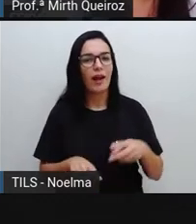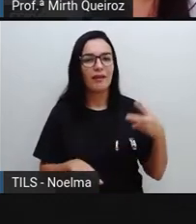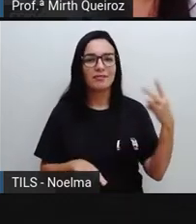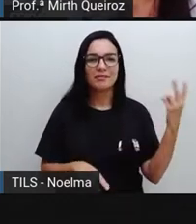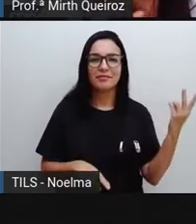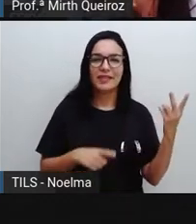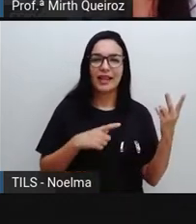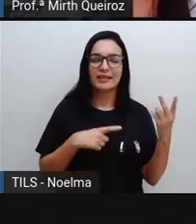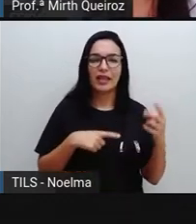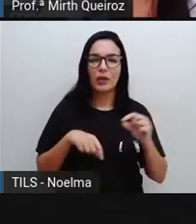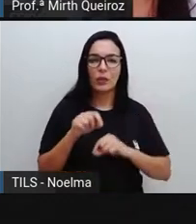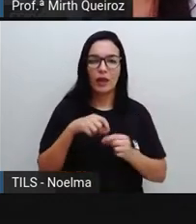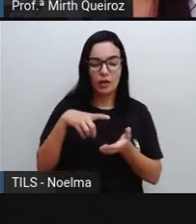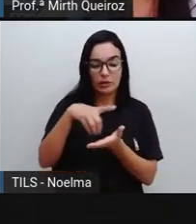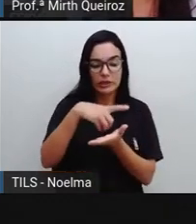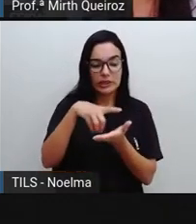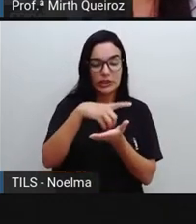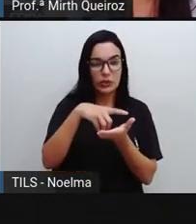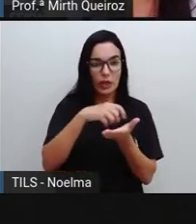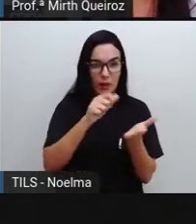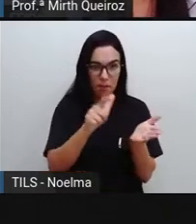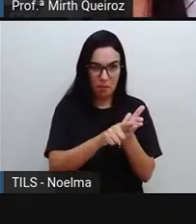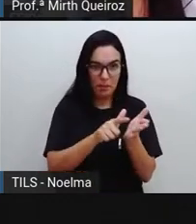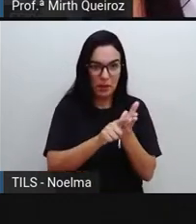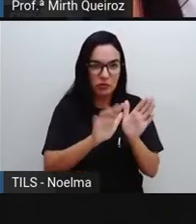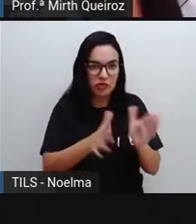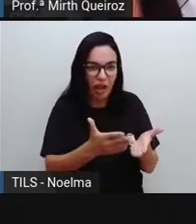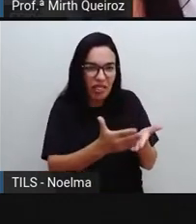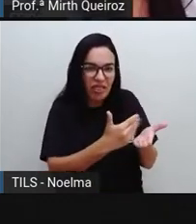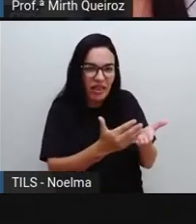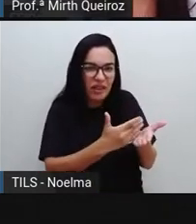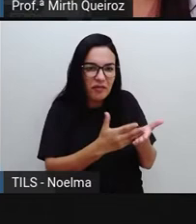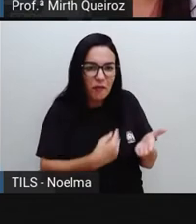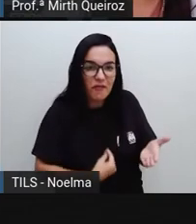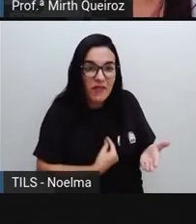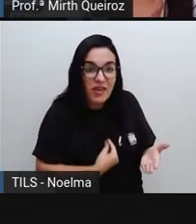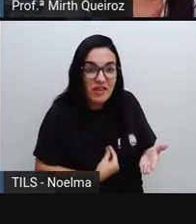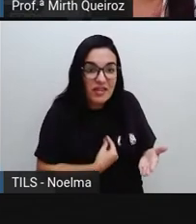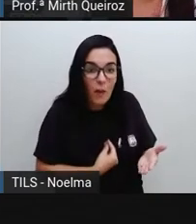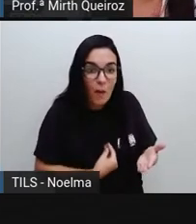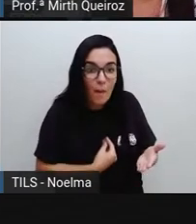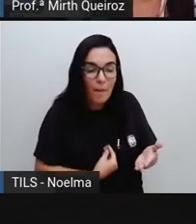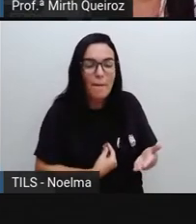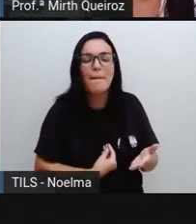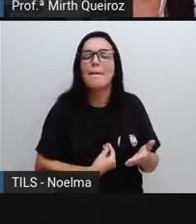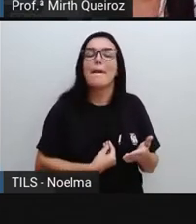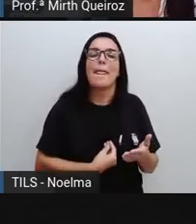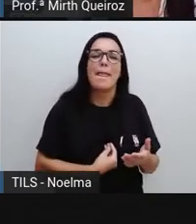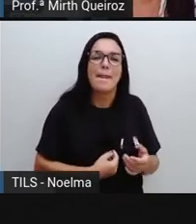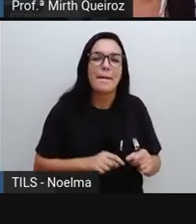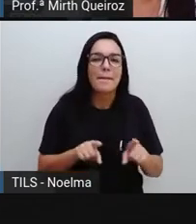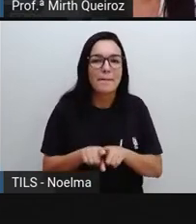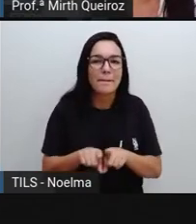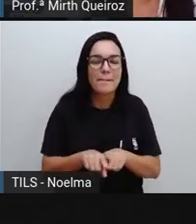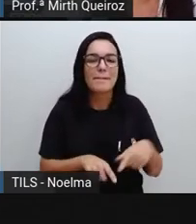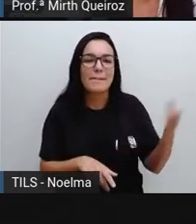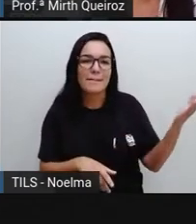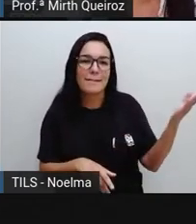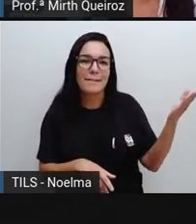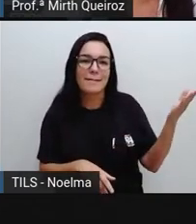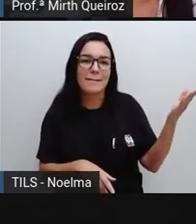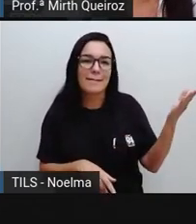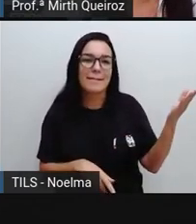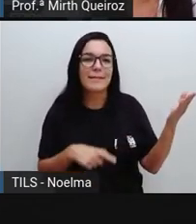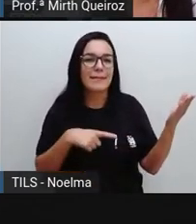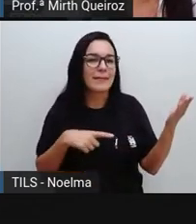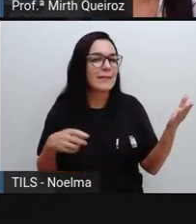geralmente, vai vir também já que já está atualizado com a reforma ortográfica e tal. E ainda tem as palavras